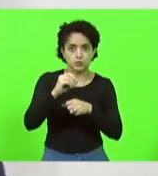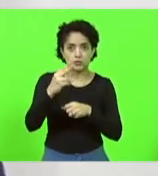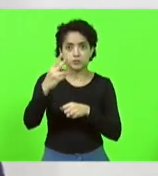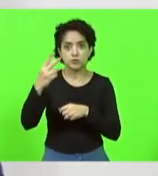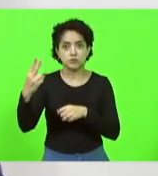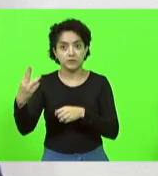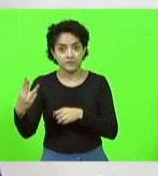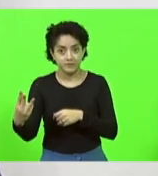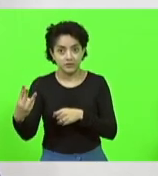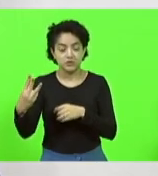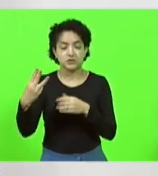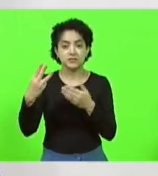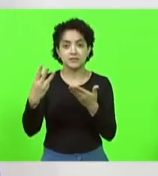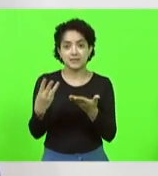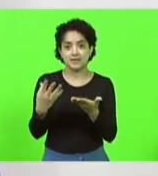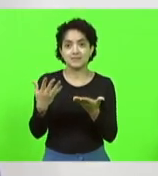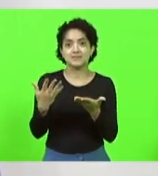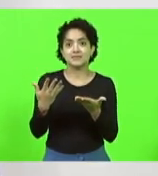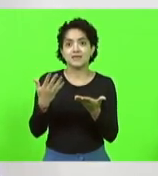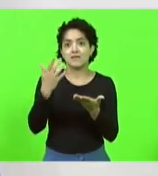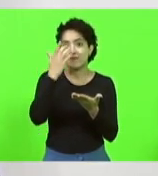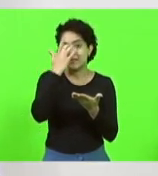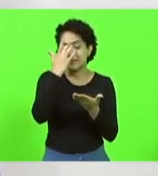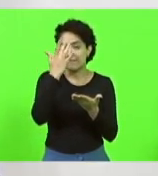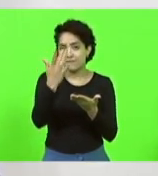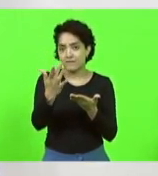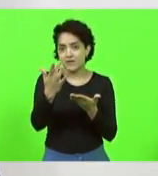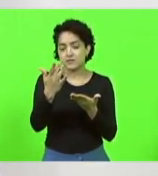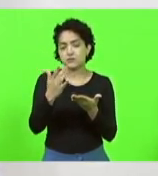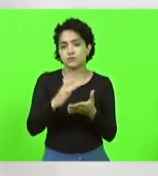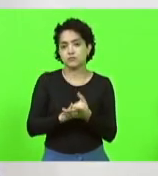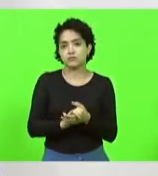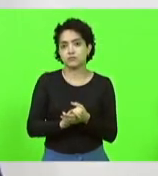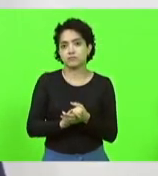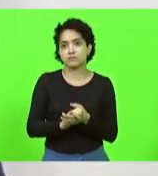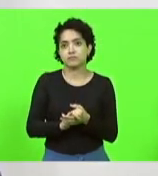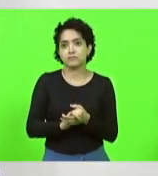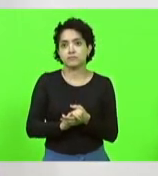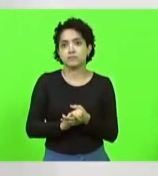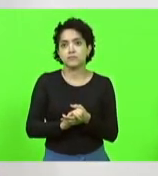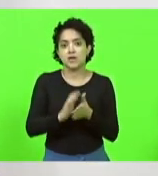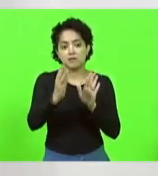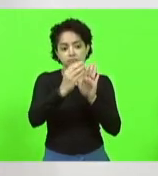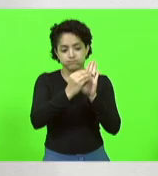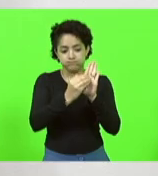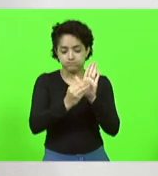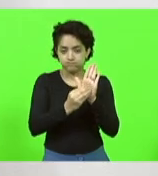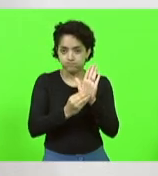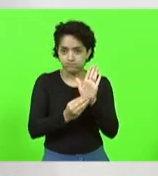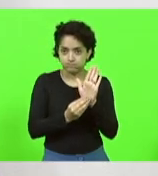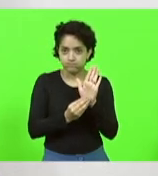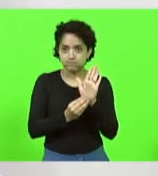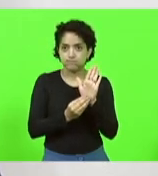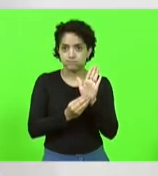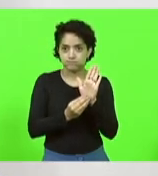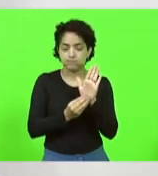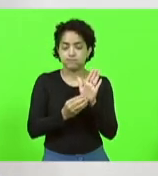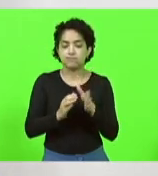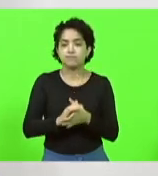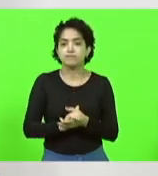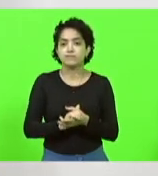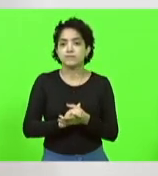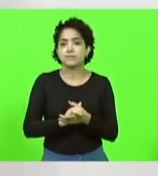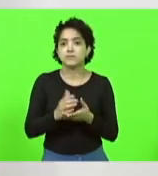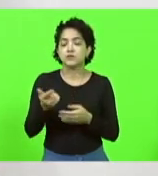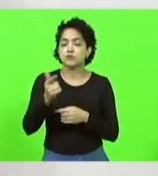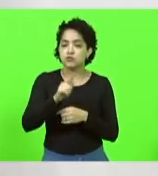é mais fácil para suplementar esse orçamento do que não estar contemplado. Então, quero aqui, mais uma vez,